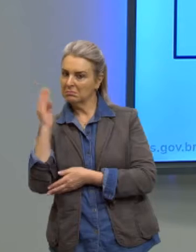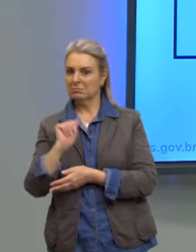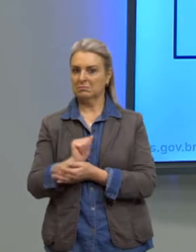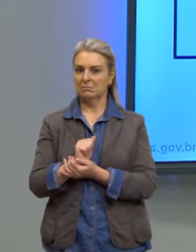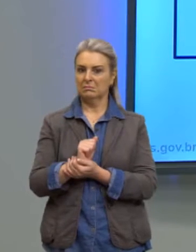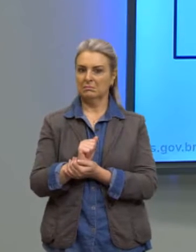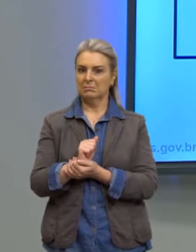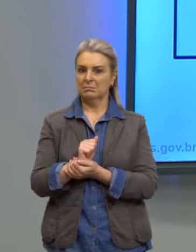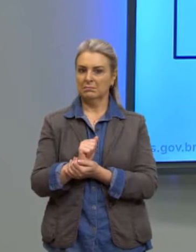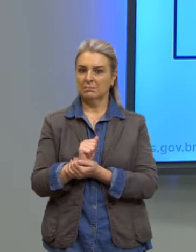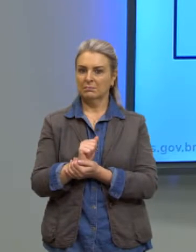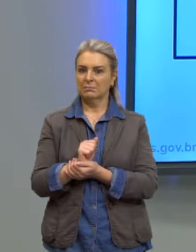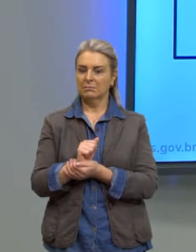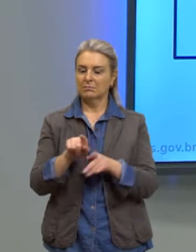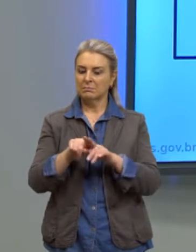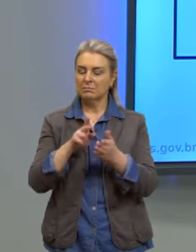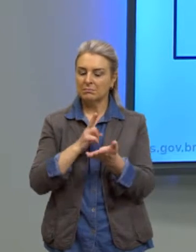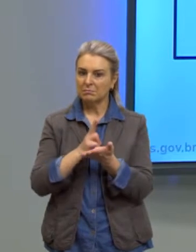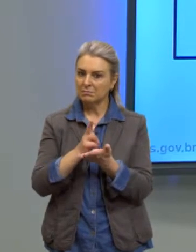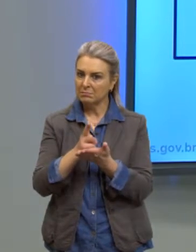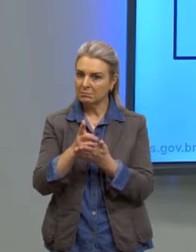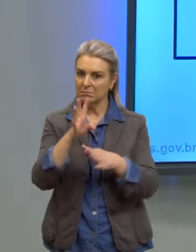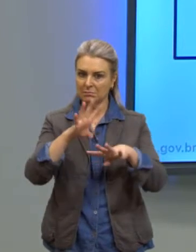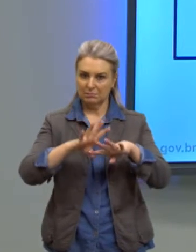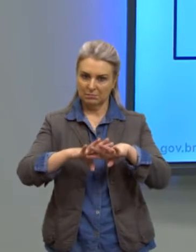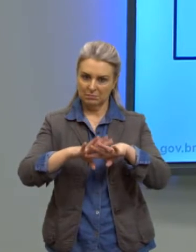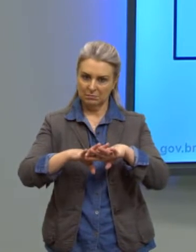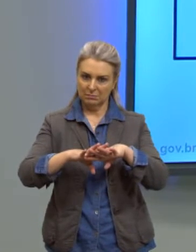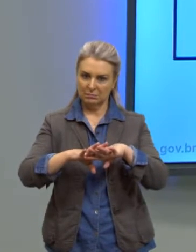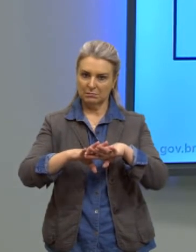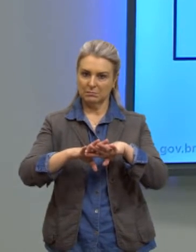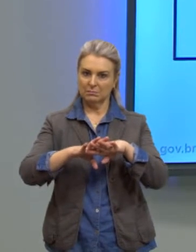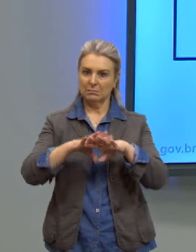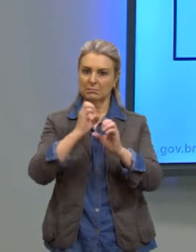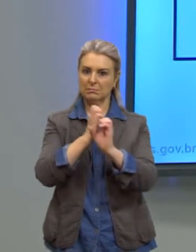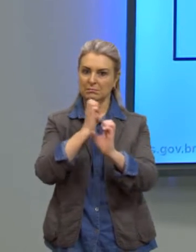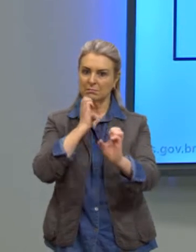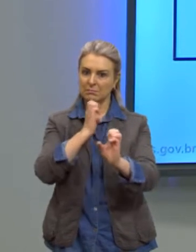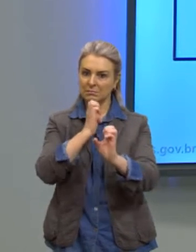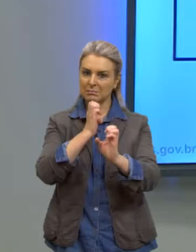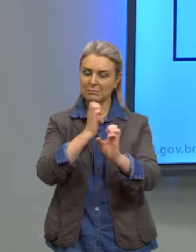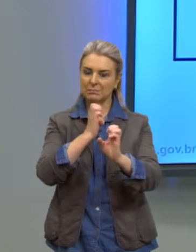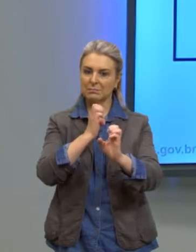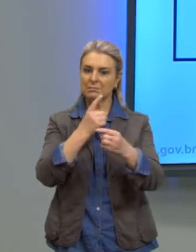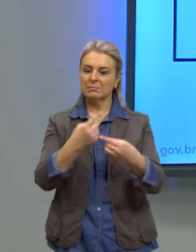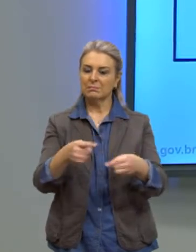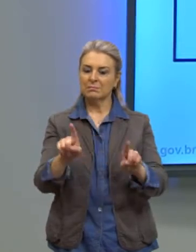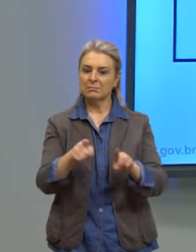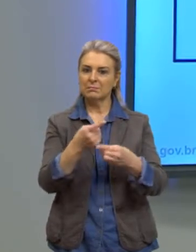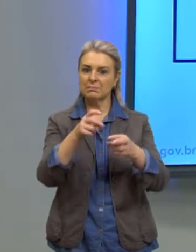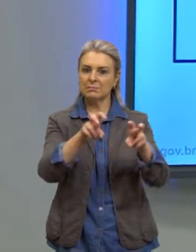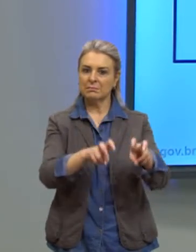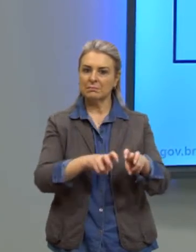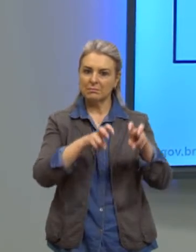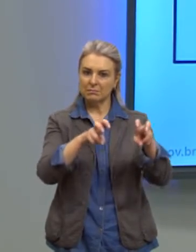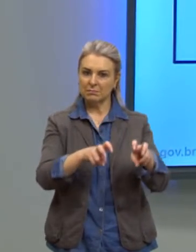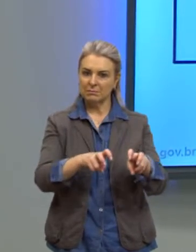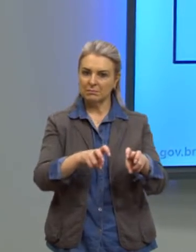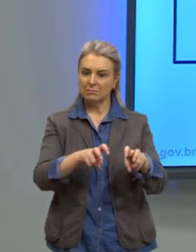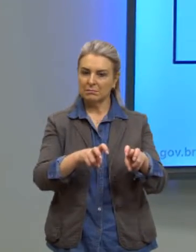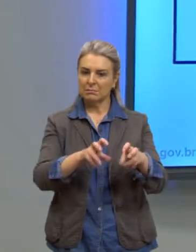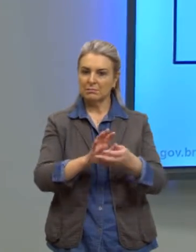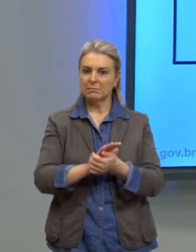nós falamos destas sequências na matemática, na engenharia, agora na música, na agricultura. E Gauss,